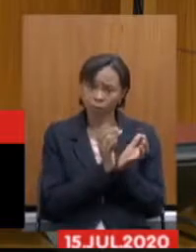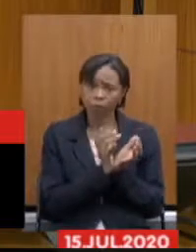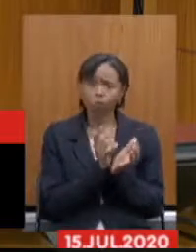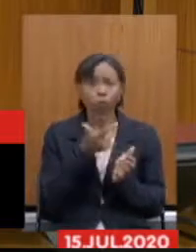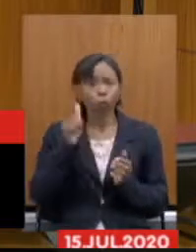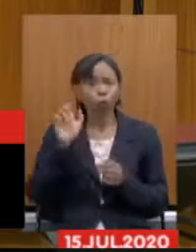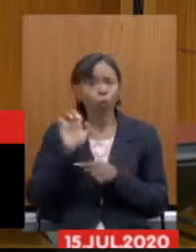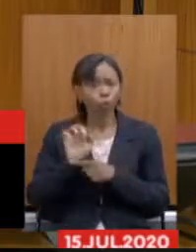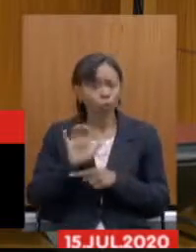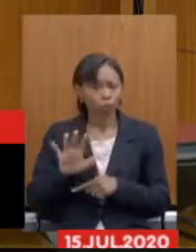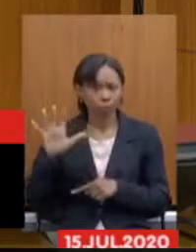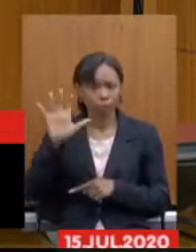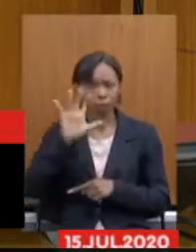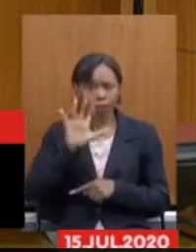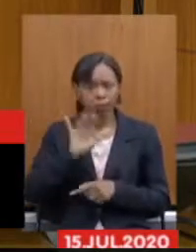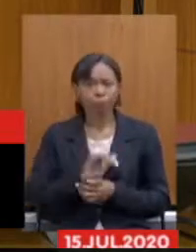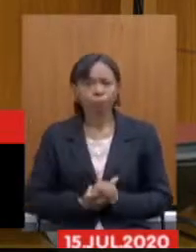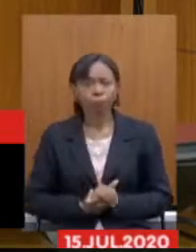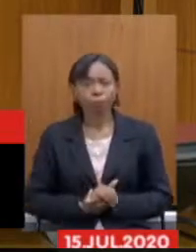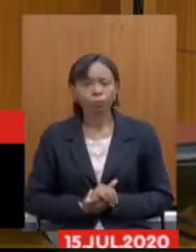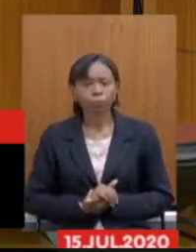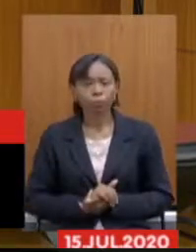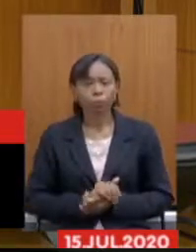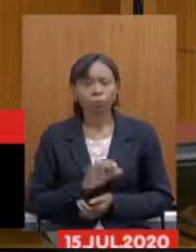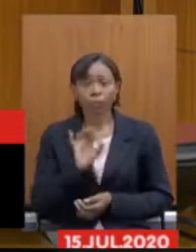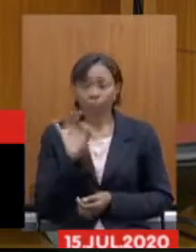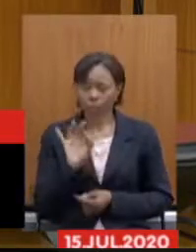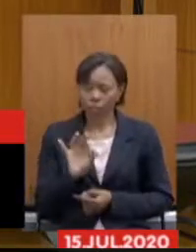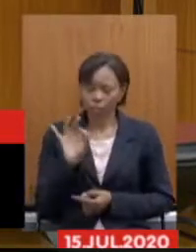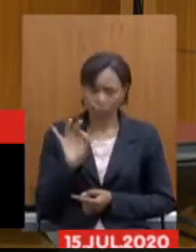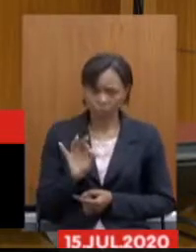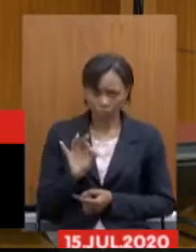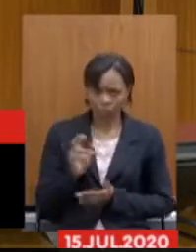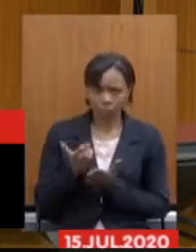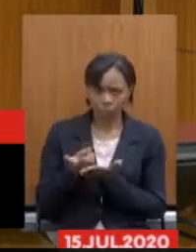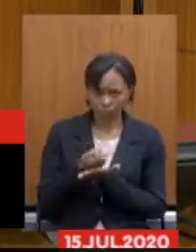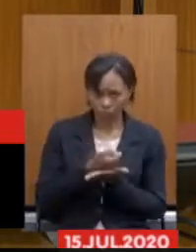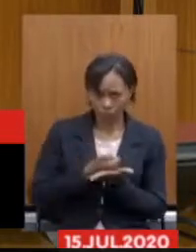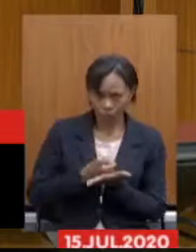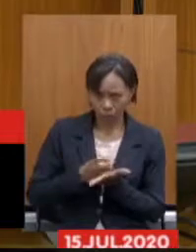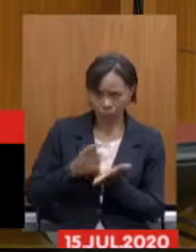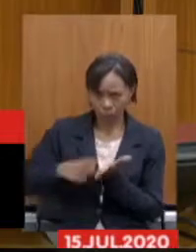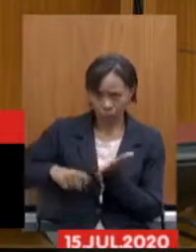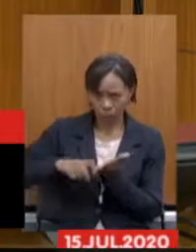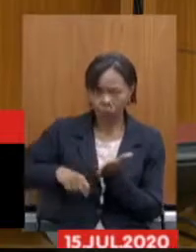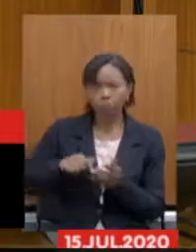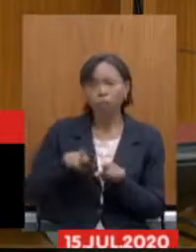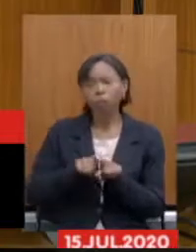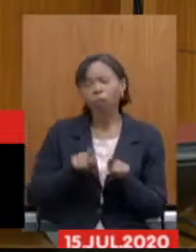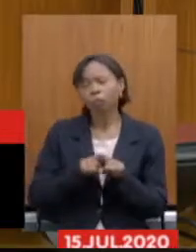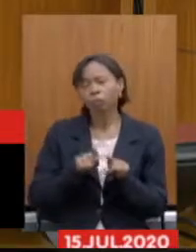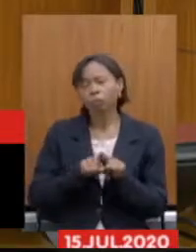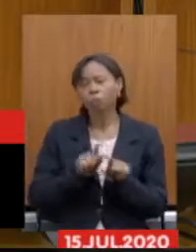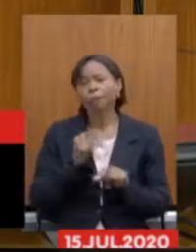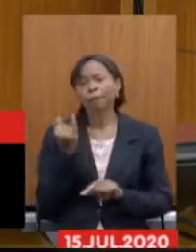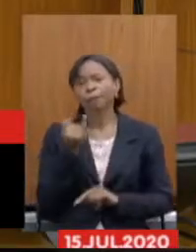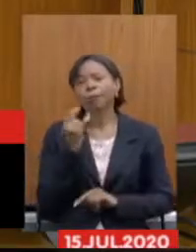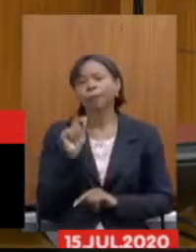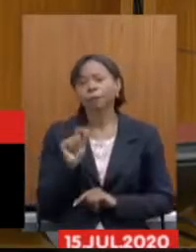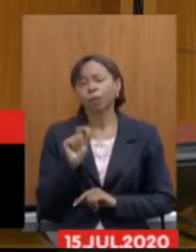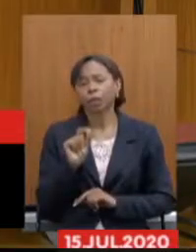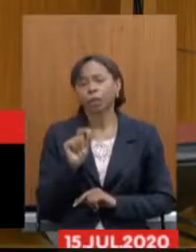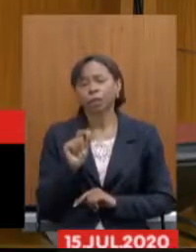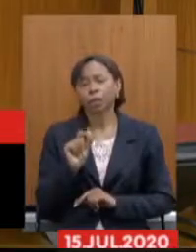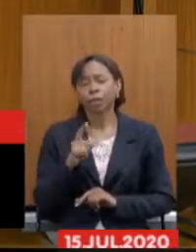Estados. No que toca à alíquota, há também outras duas questões importantes, que dizem respeito à instituição de uma